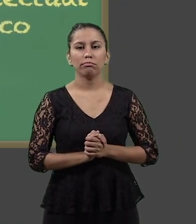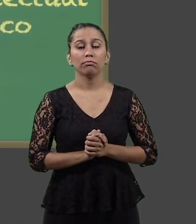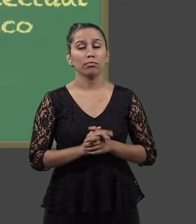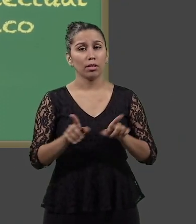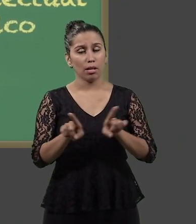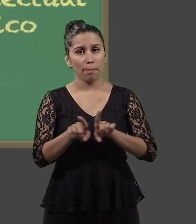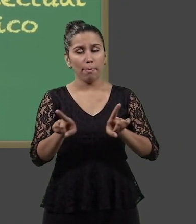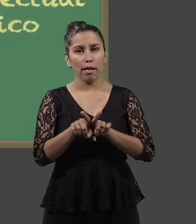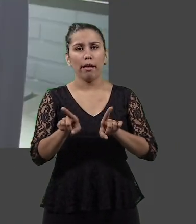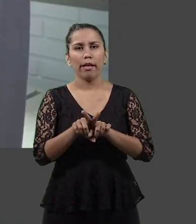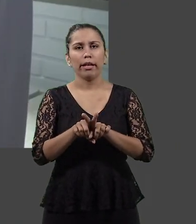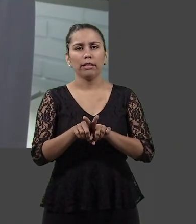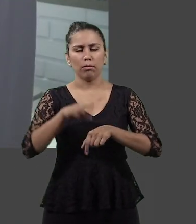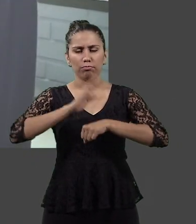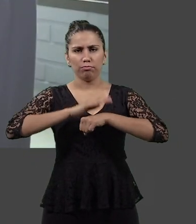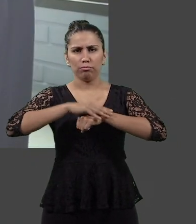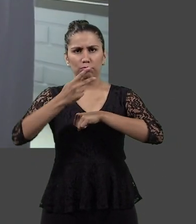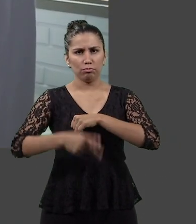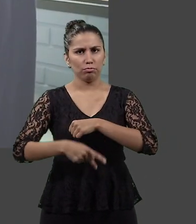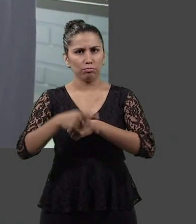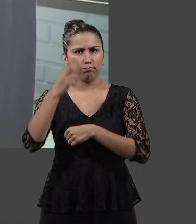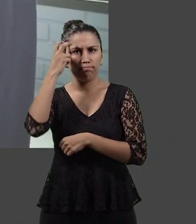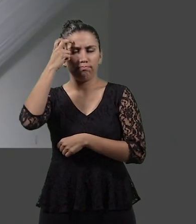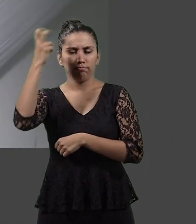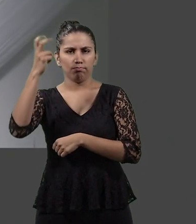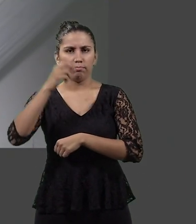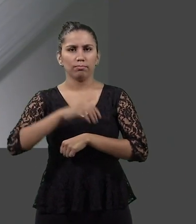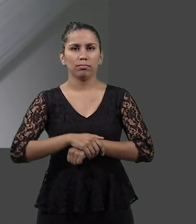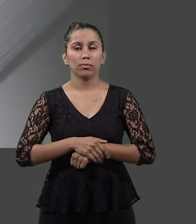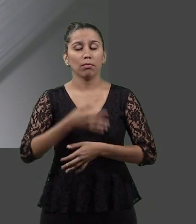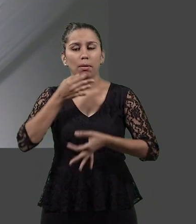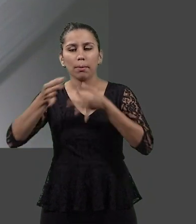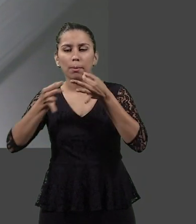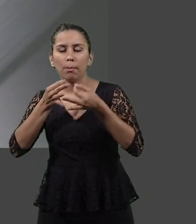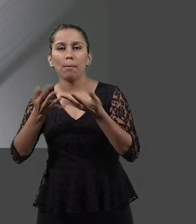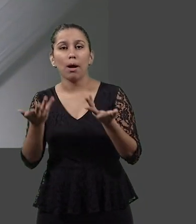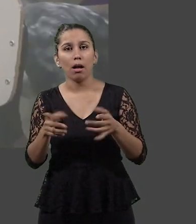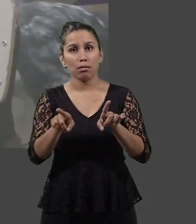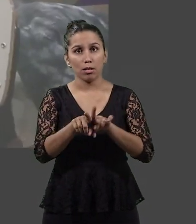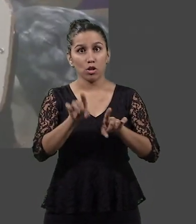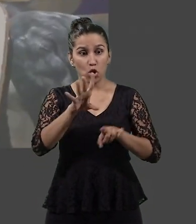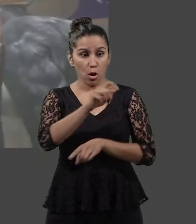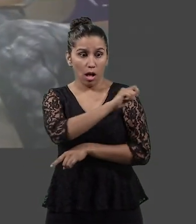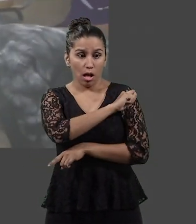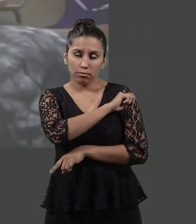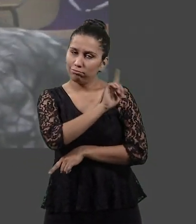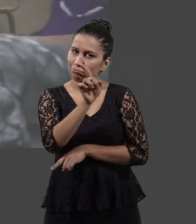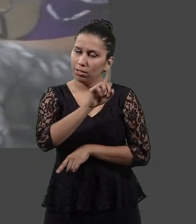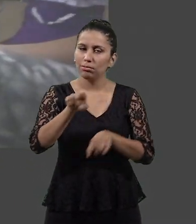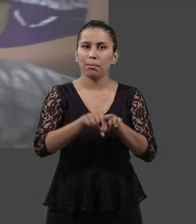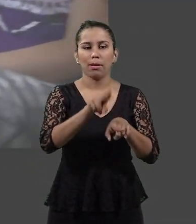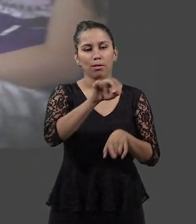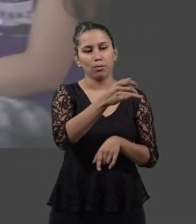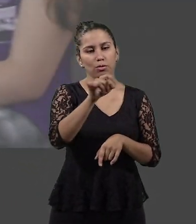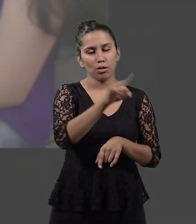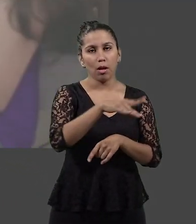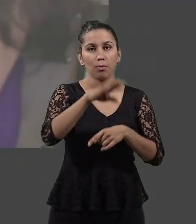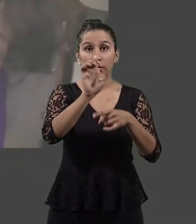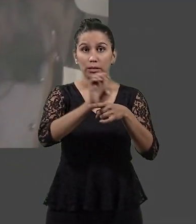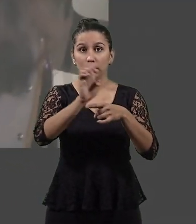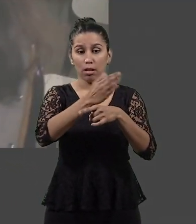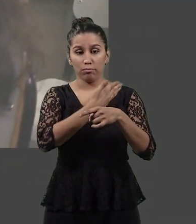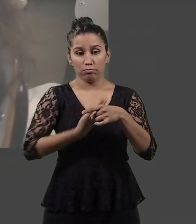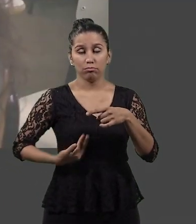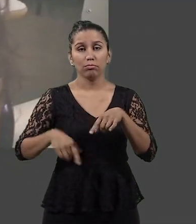também está previsto. A tarefa é grande, não só para os alunos, mas também para a União, estados e municípios, que com